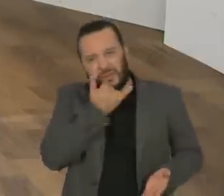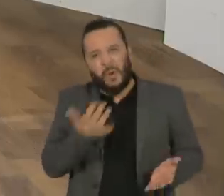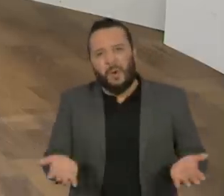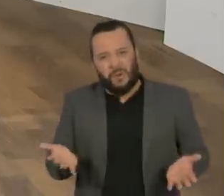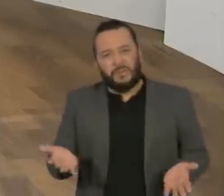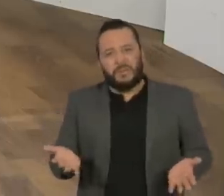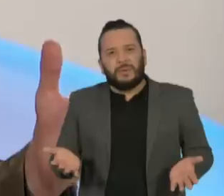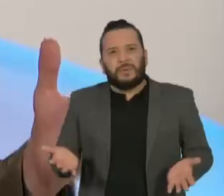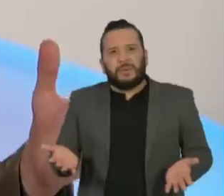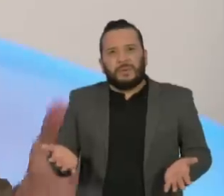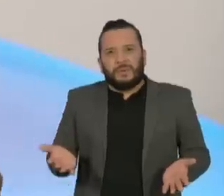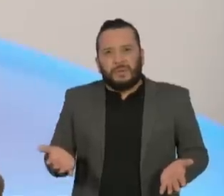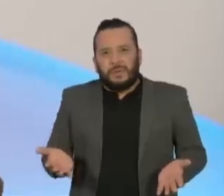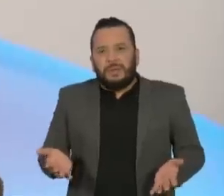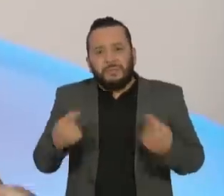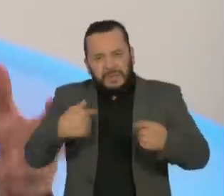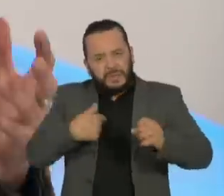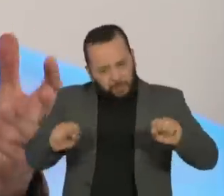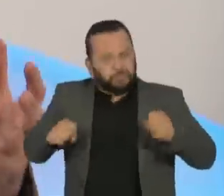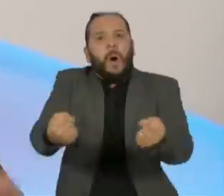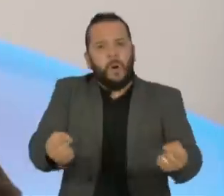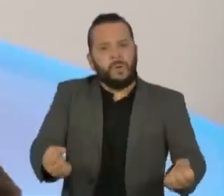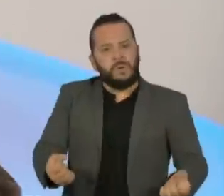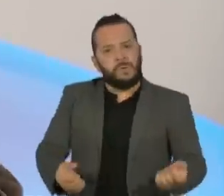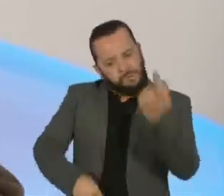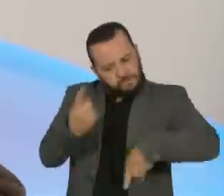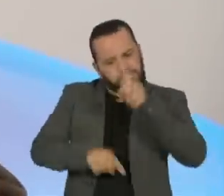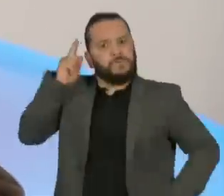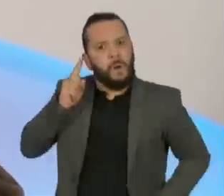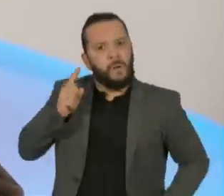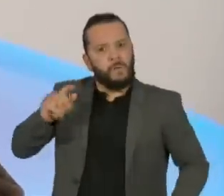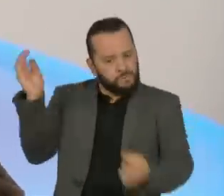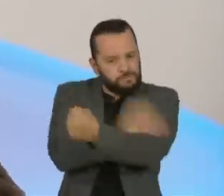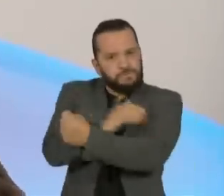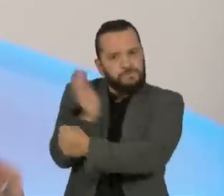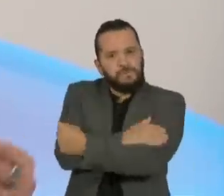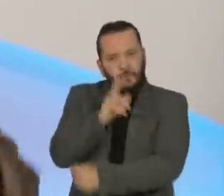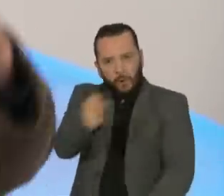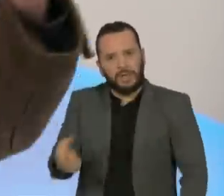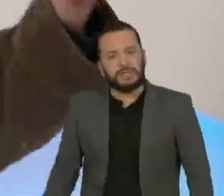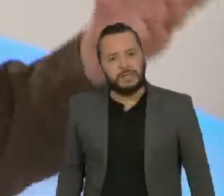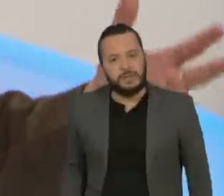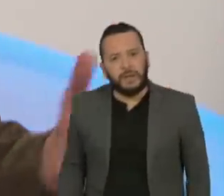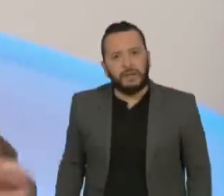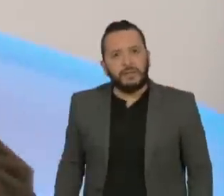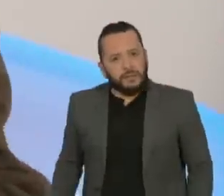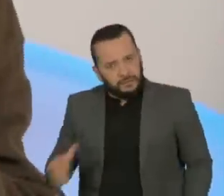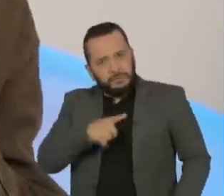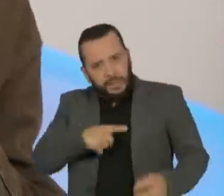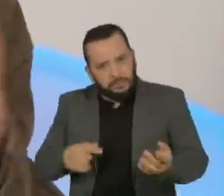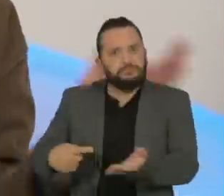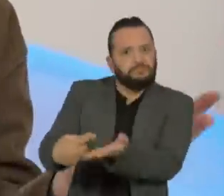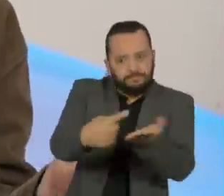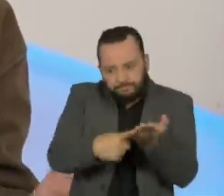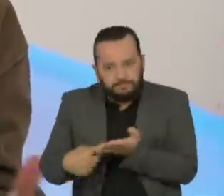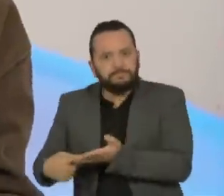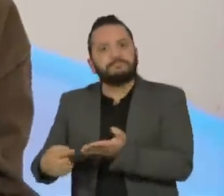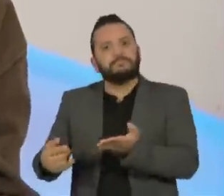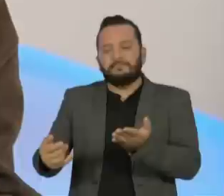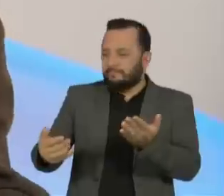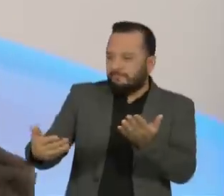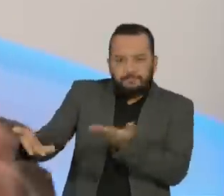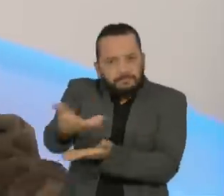e de, sabe, de teor de força e dinâmica e de colorido